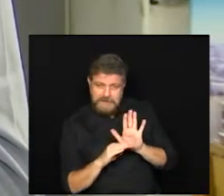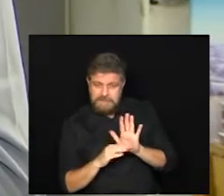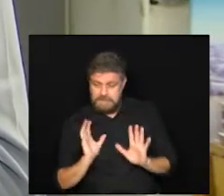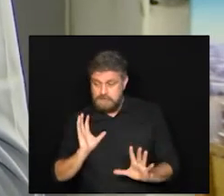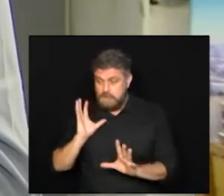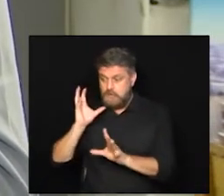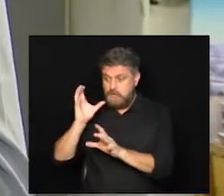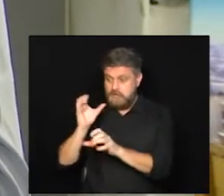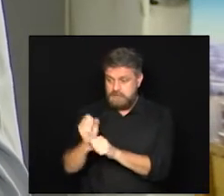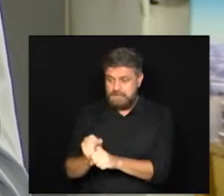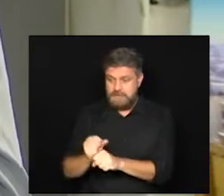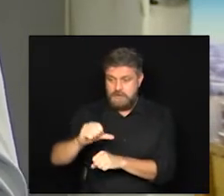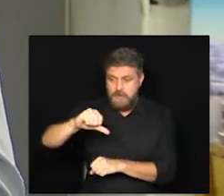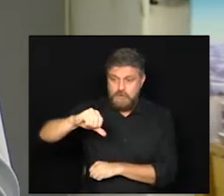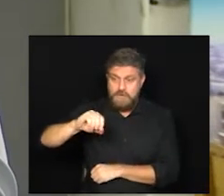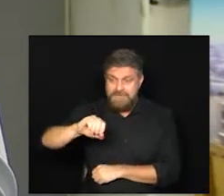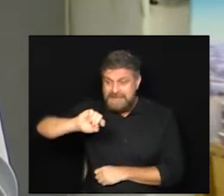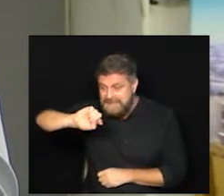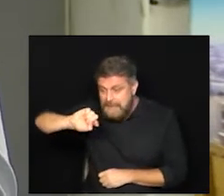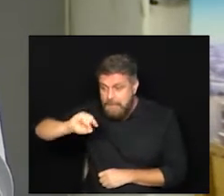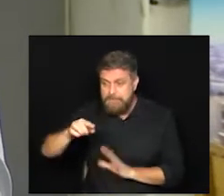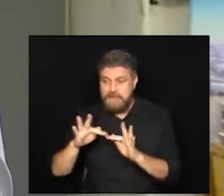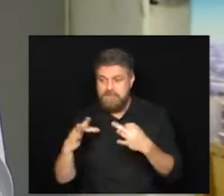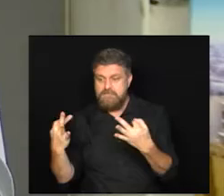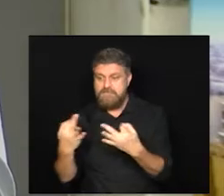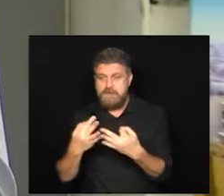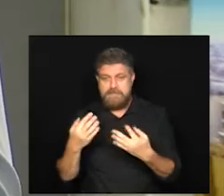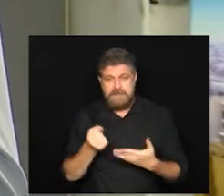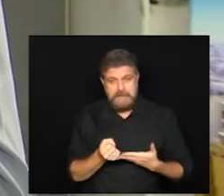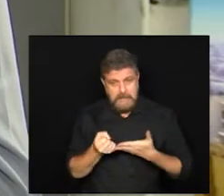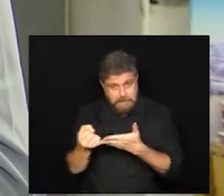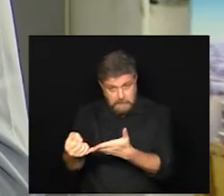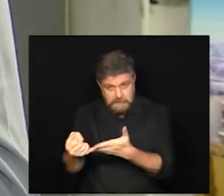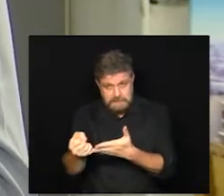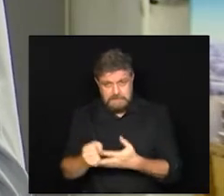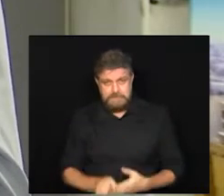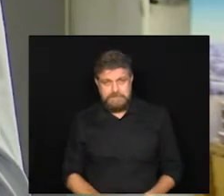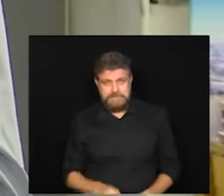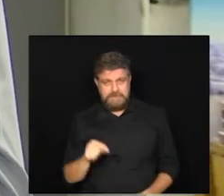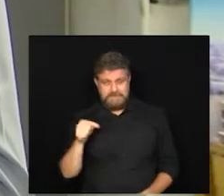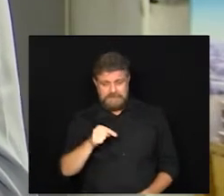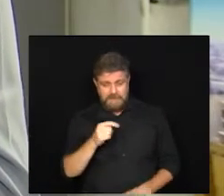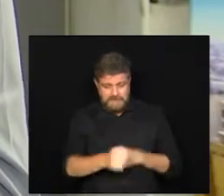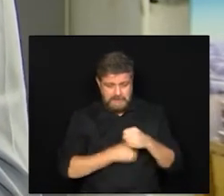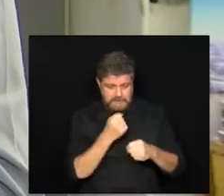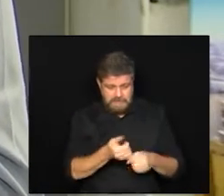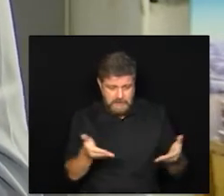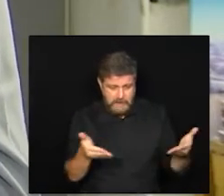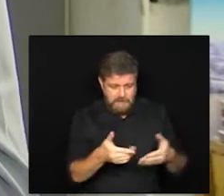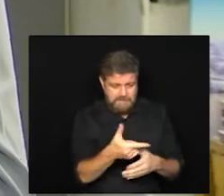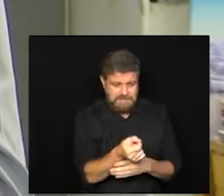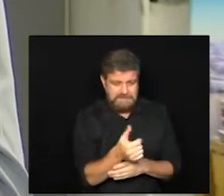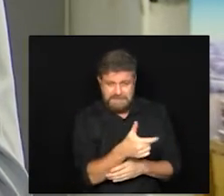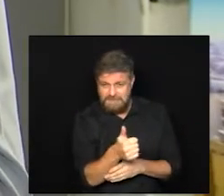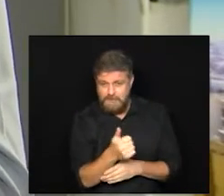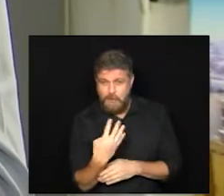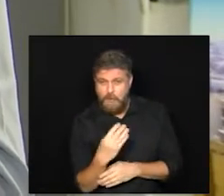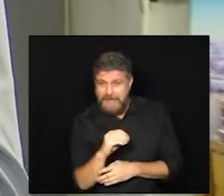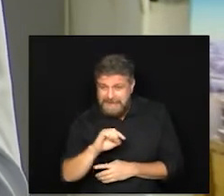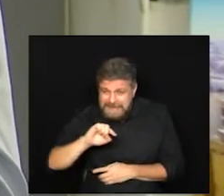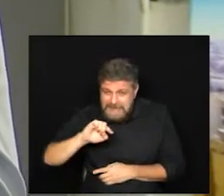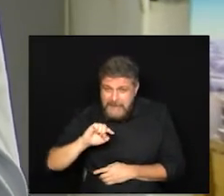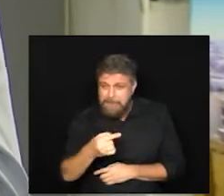famílias atendidas nesse ano de 2021 a educação estima que essas famílias vão sair de 40 mil famílias que